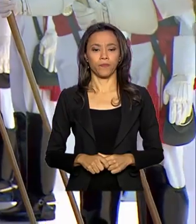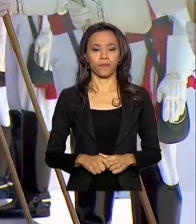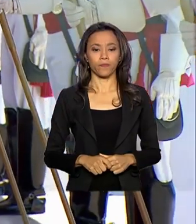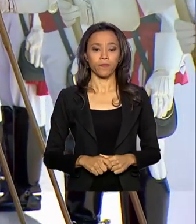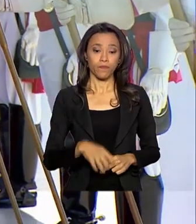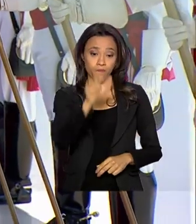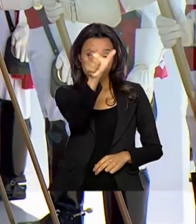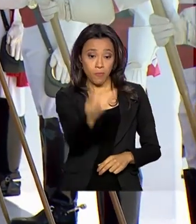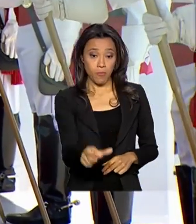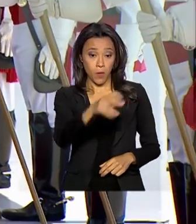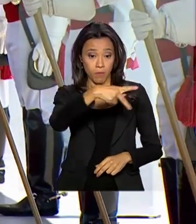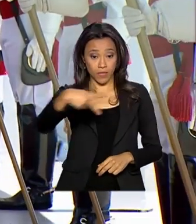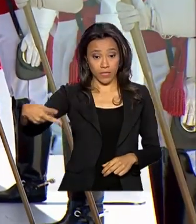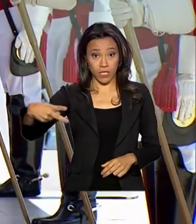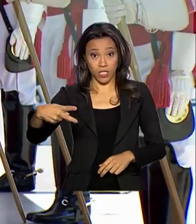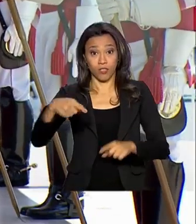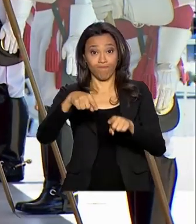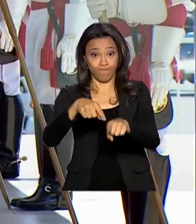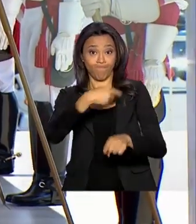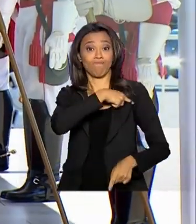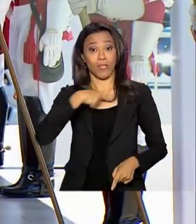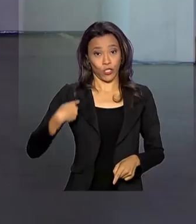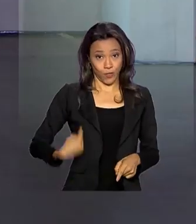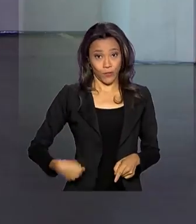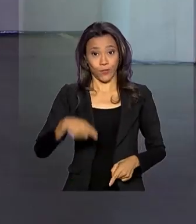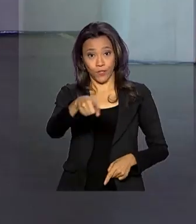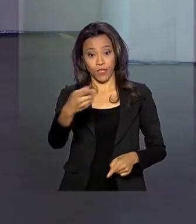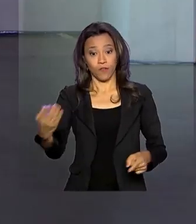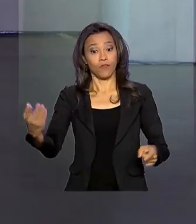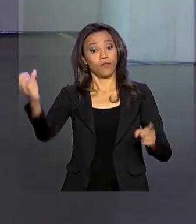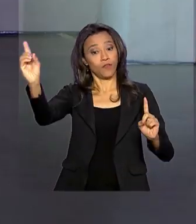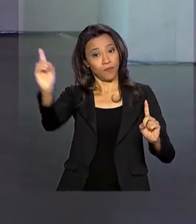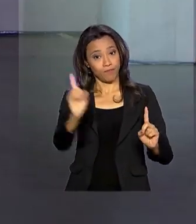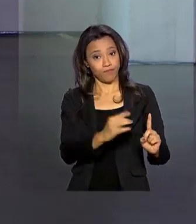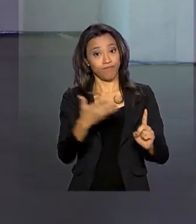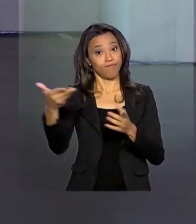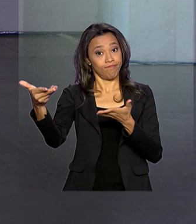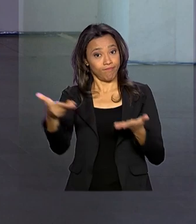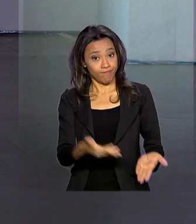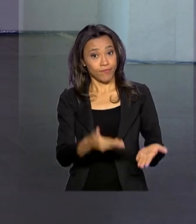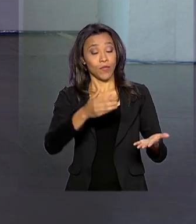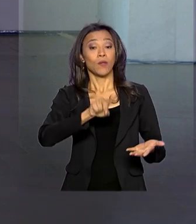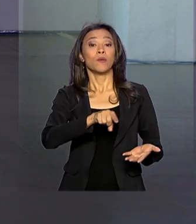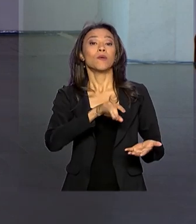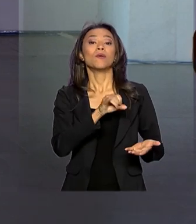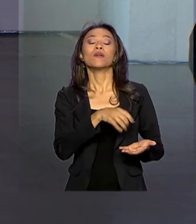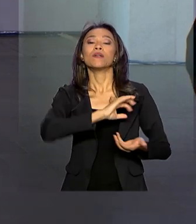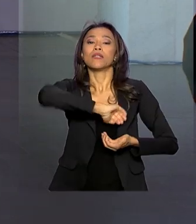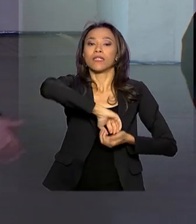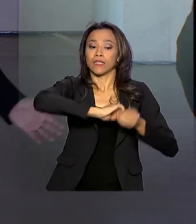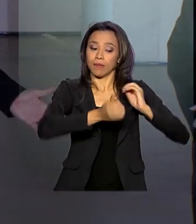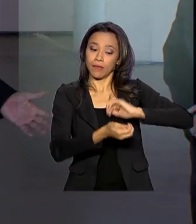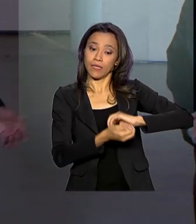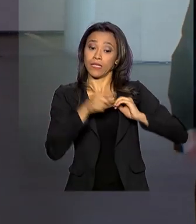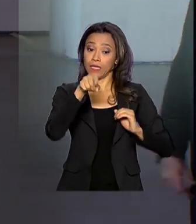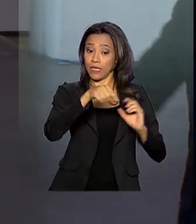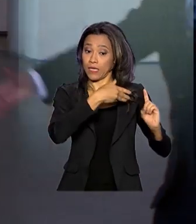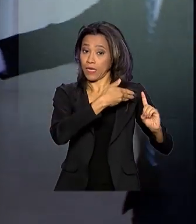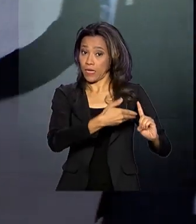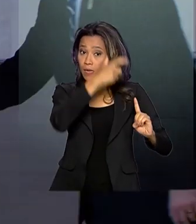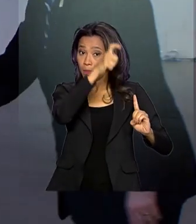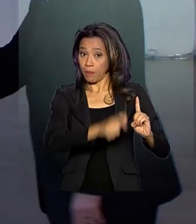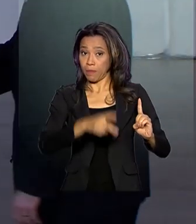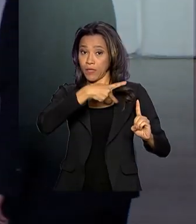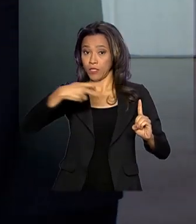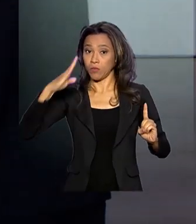O presidente da China, Xi Jinping, foi recebido no Palácio do Itamaraty pelo presidente Jair Bolsonaro e pelo ministro